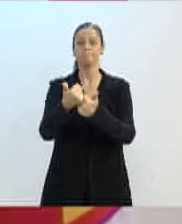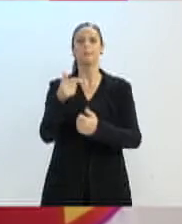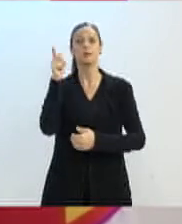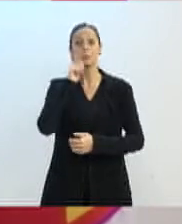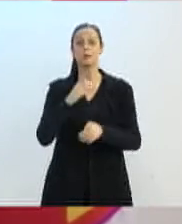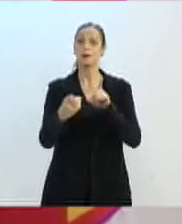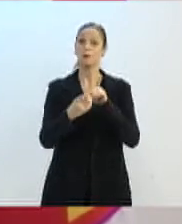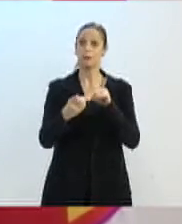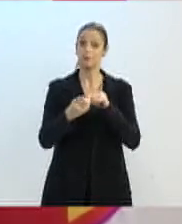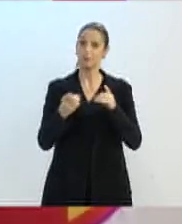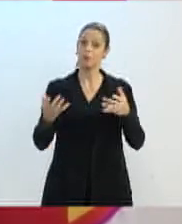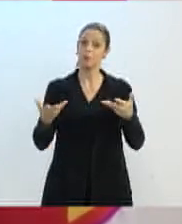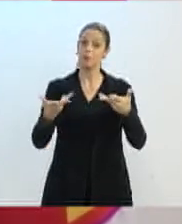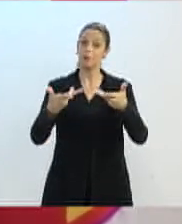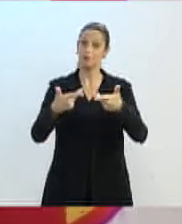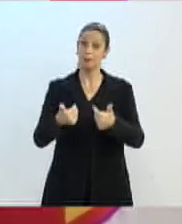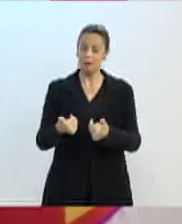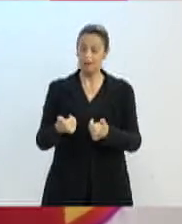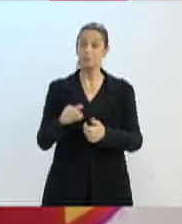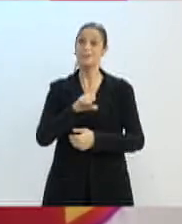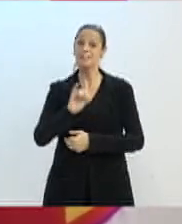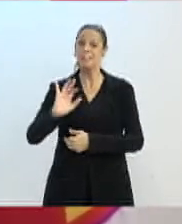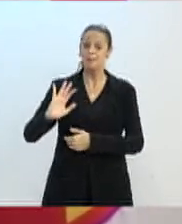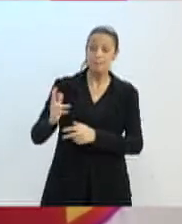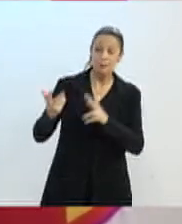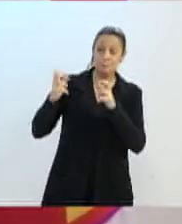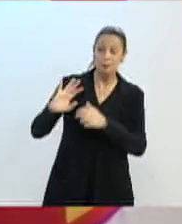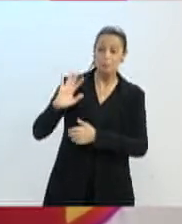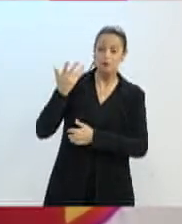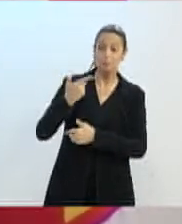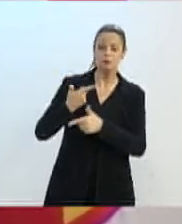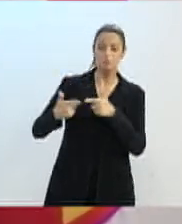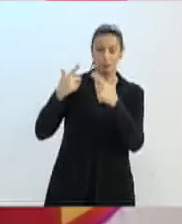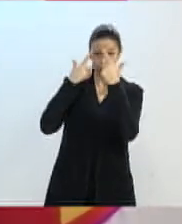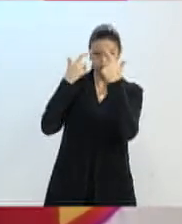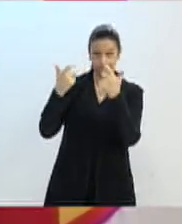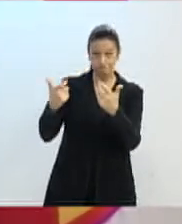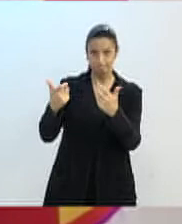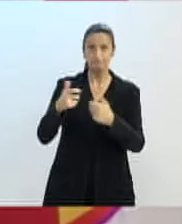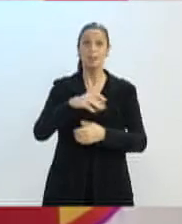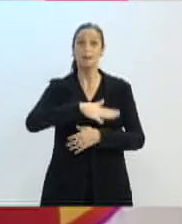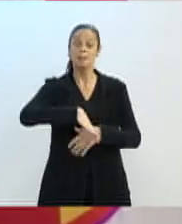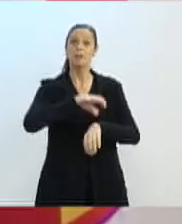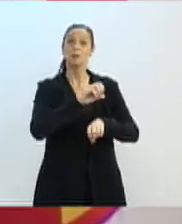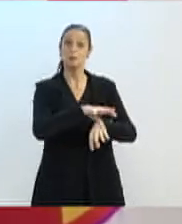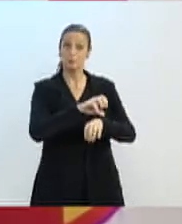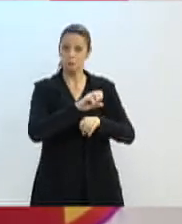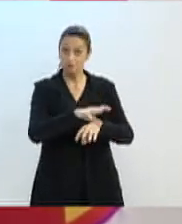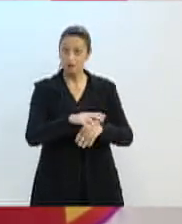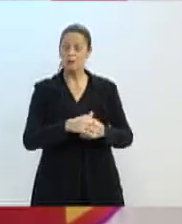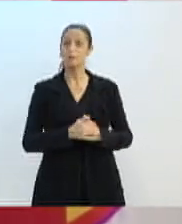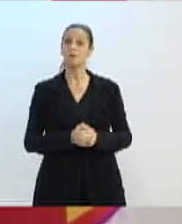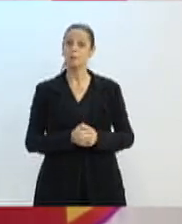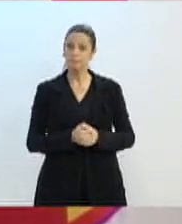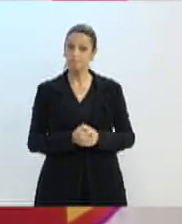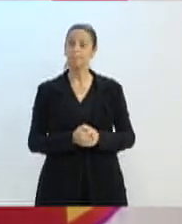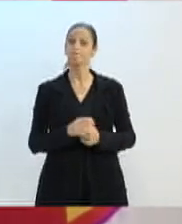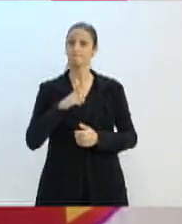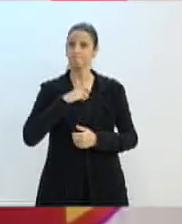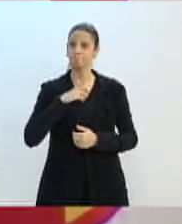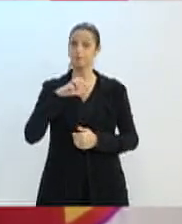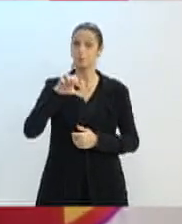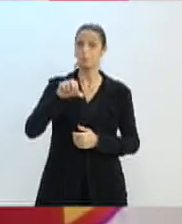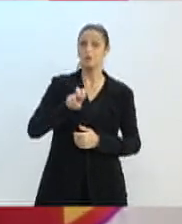com qualidade às situações de violência, dizer que a educação é porta de entrada para praticamente 95